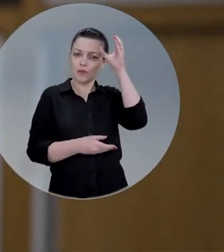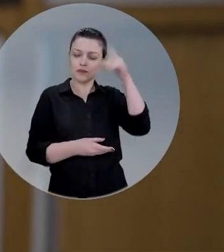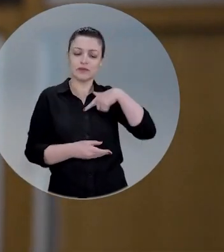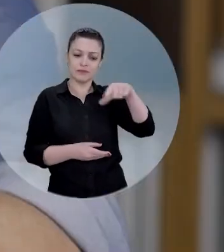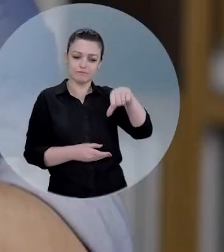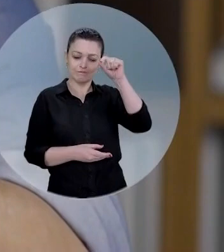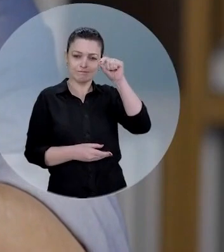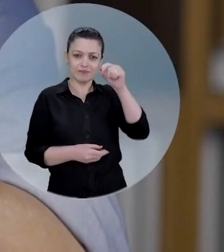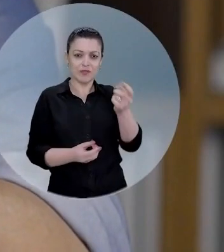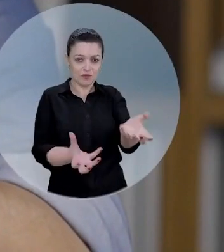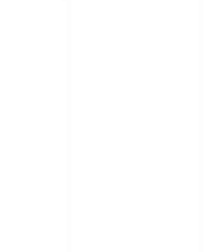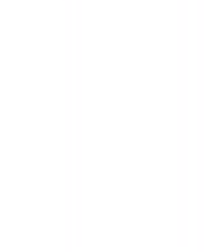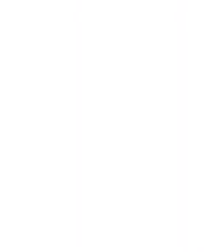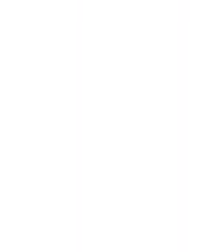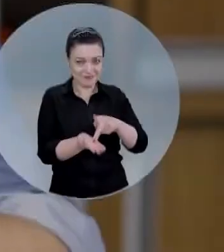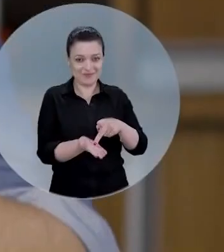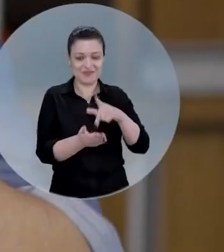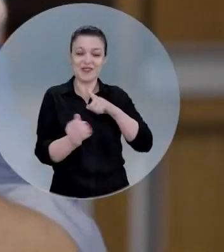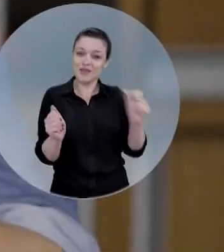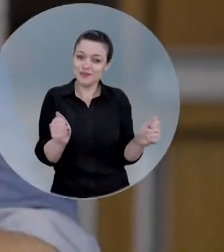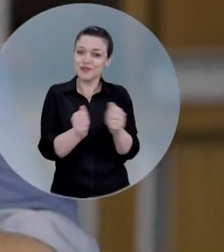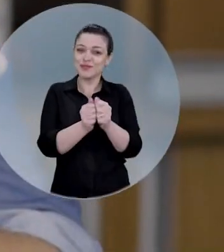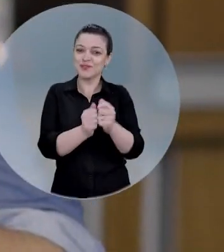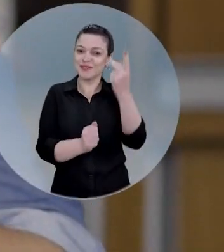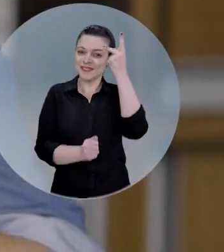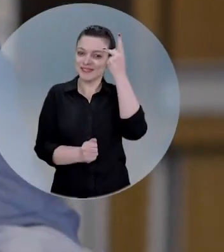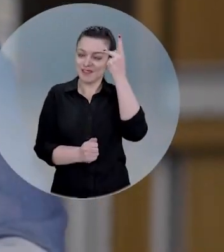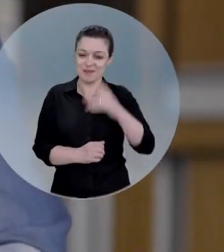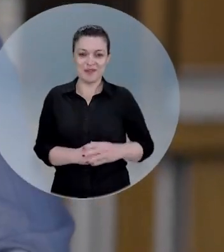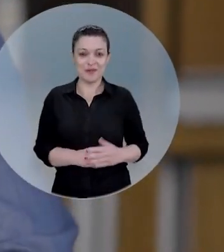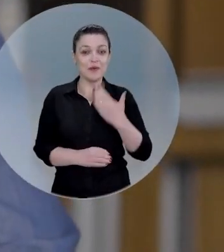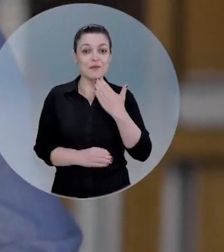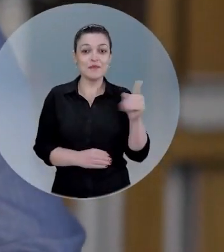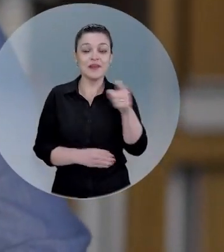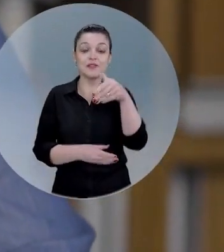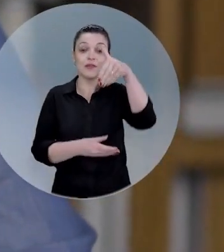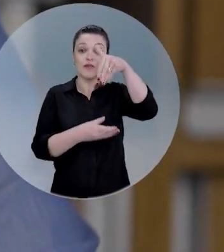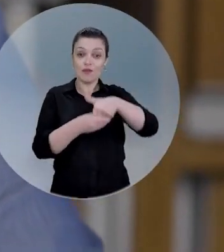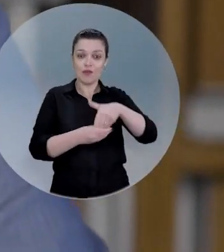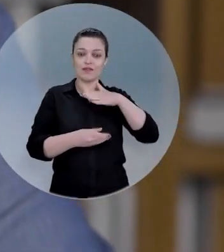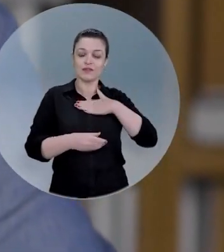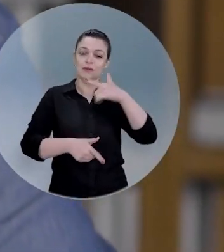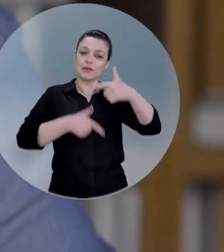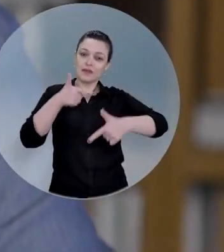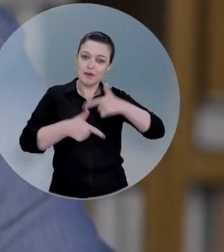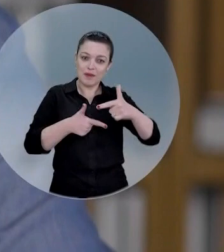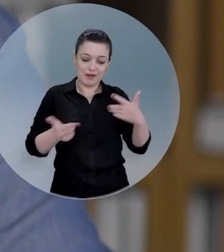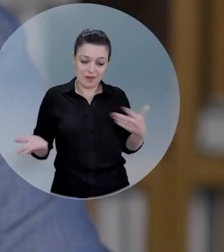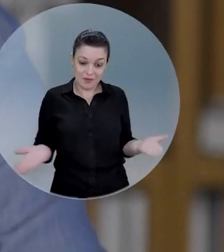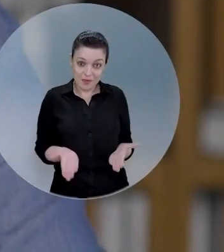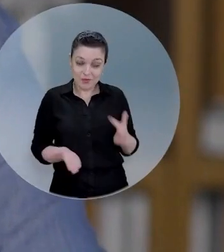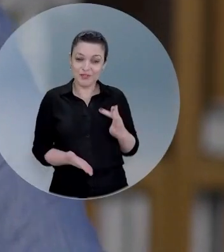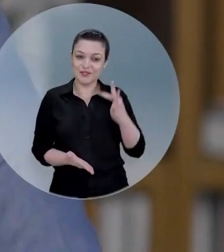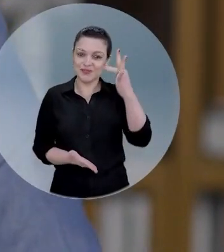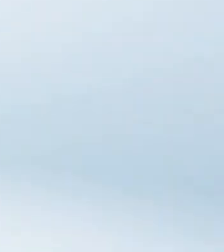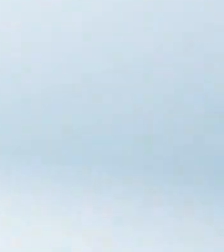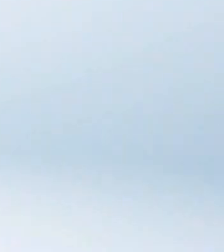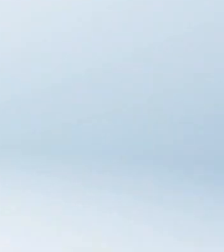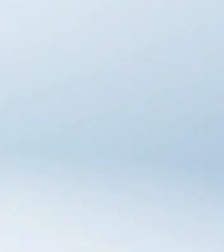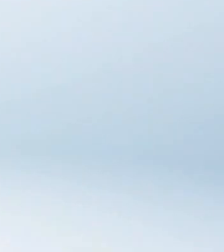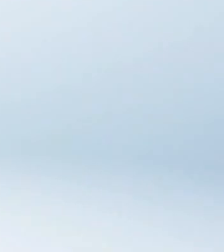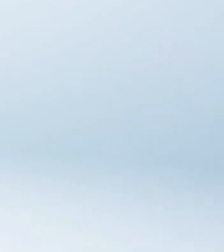o que você quer, de verdade. Tamo junto, São Paulo. Peço o seu voto pra trabalhar, pelo presente e pelo futuro.